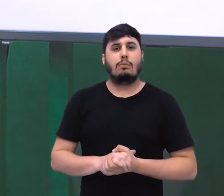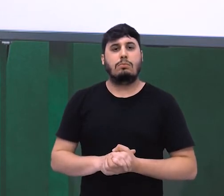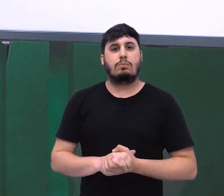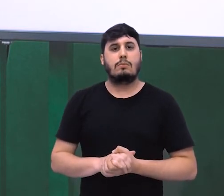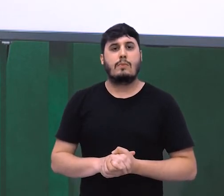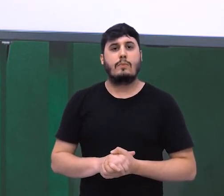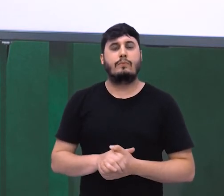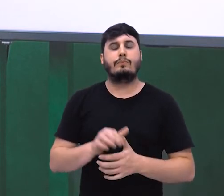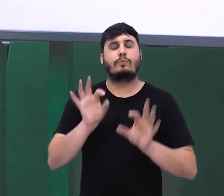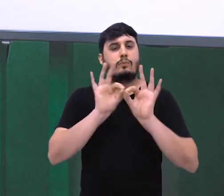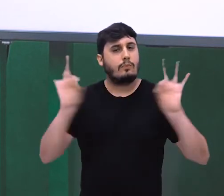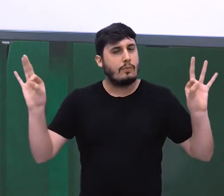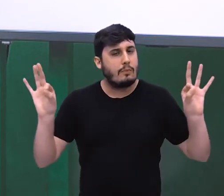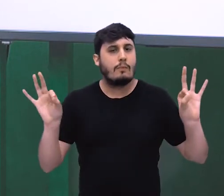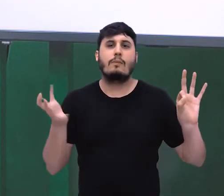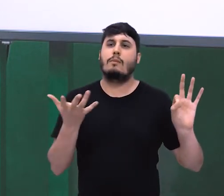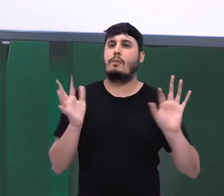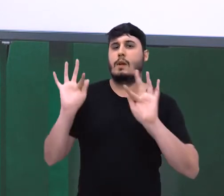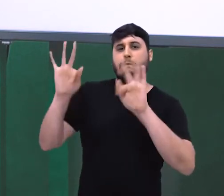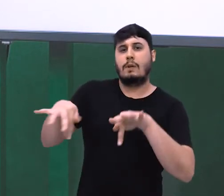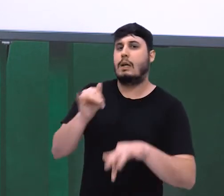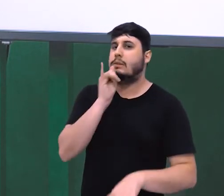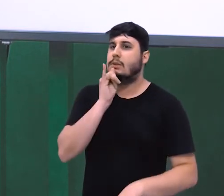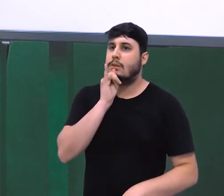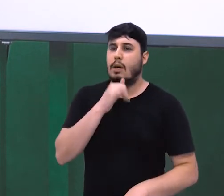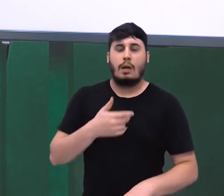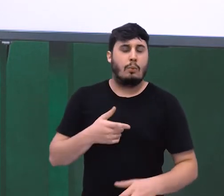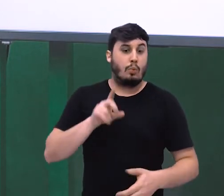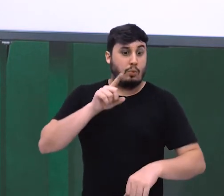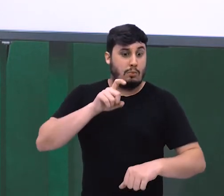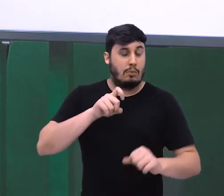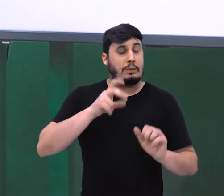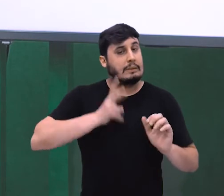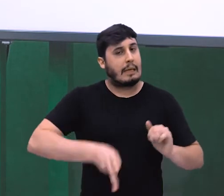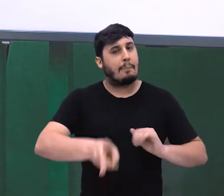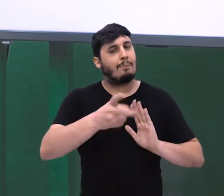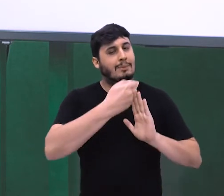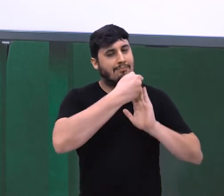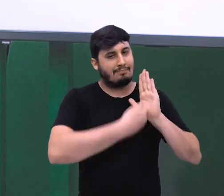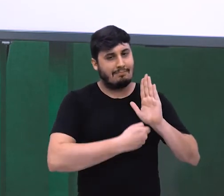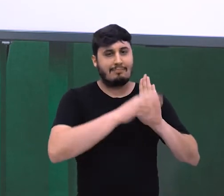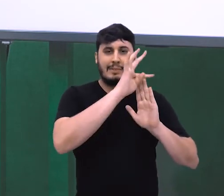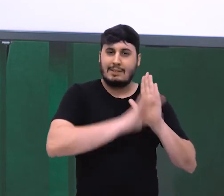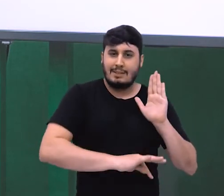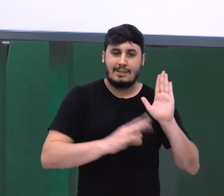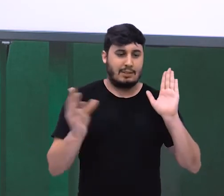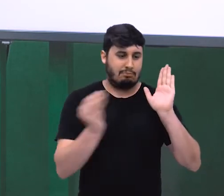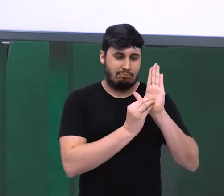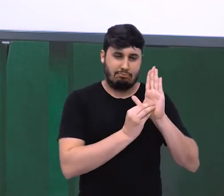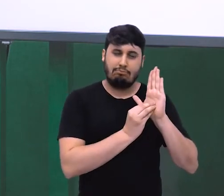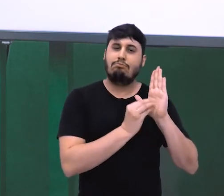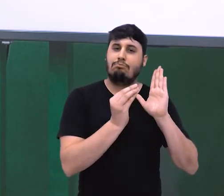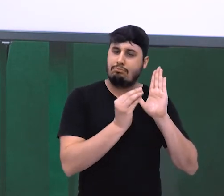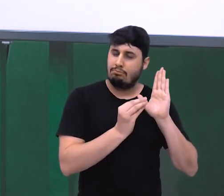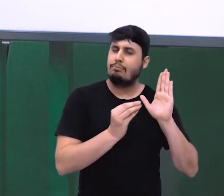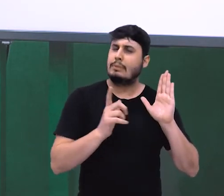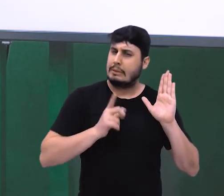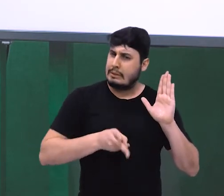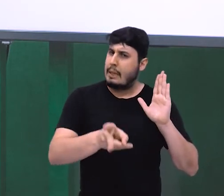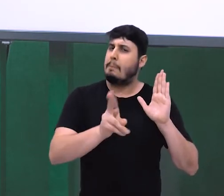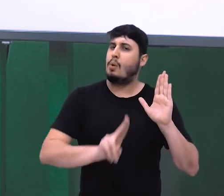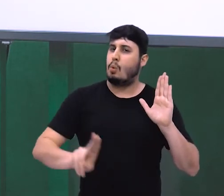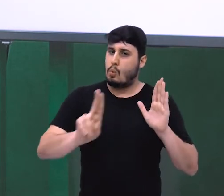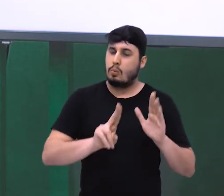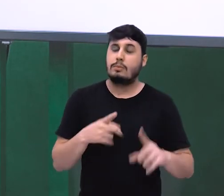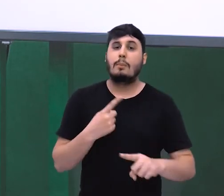adverbiais finais na hora de dissertarmos, de escrevermos a proposta de intervenção do texto dissertativo, porque